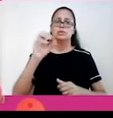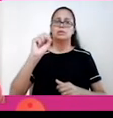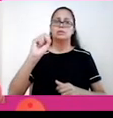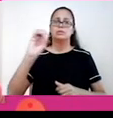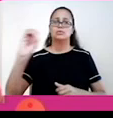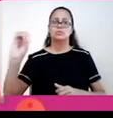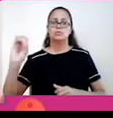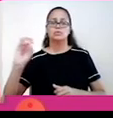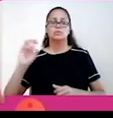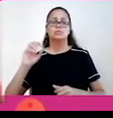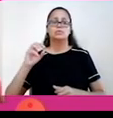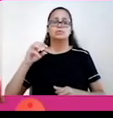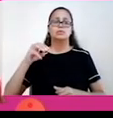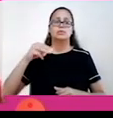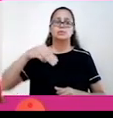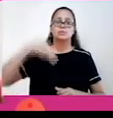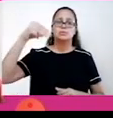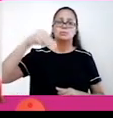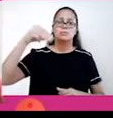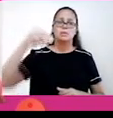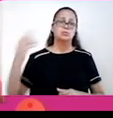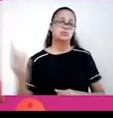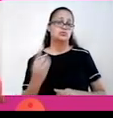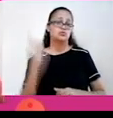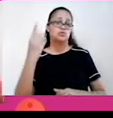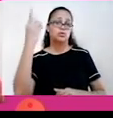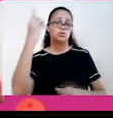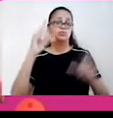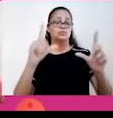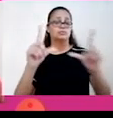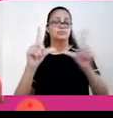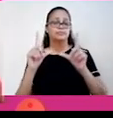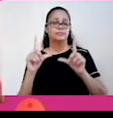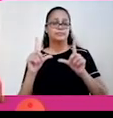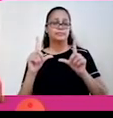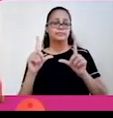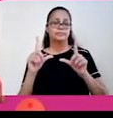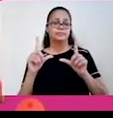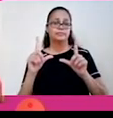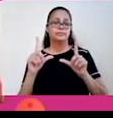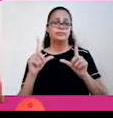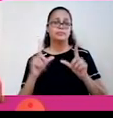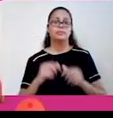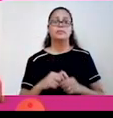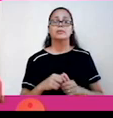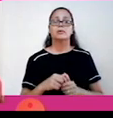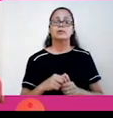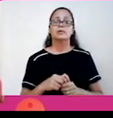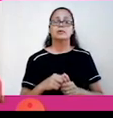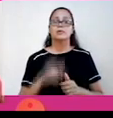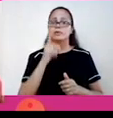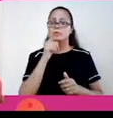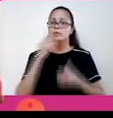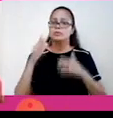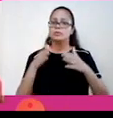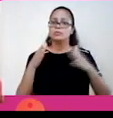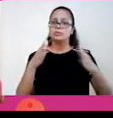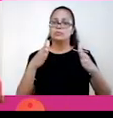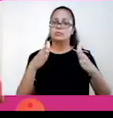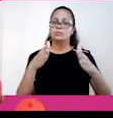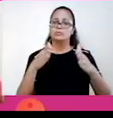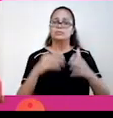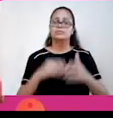de altitude. Nós temos aqui a ilustração, uma imagem desse lago, o lago de Titicaca, as margens com